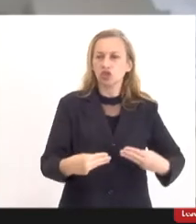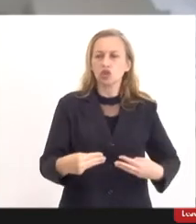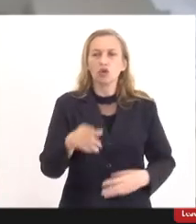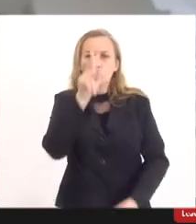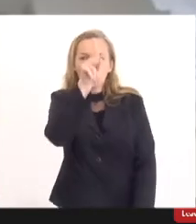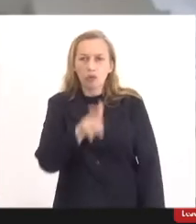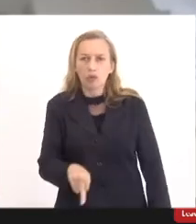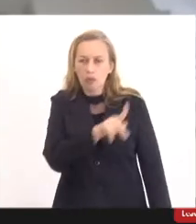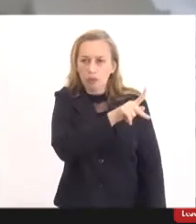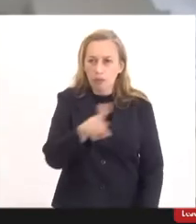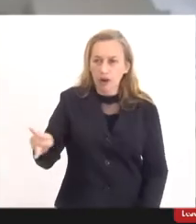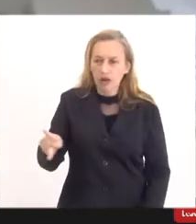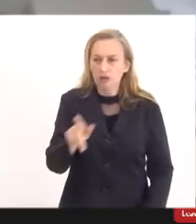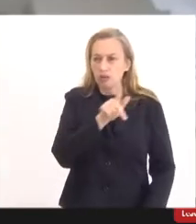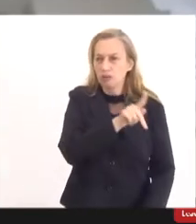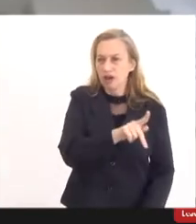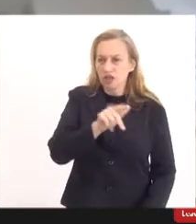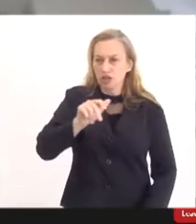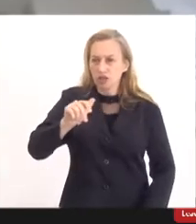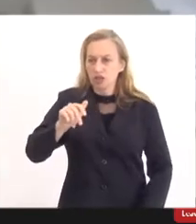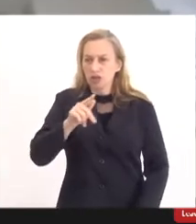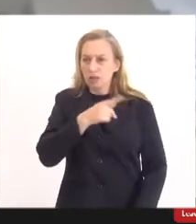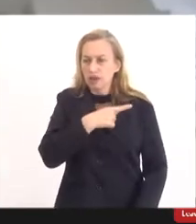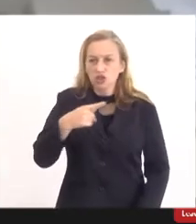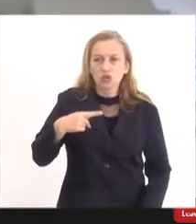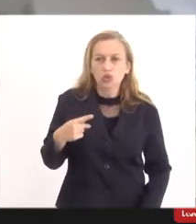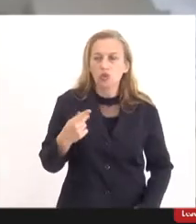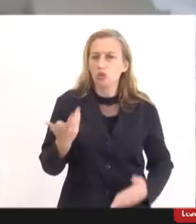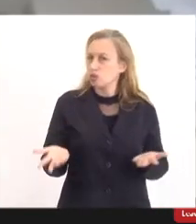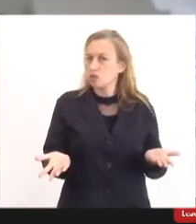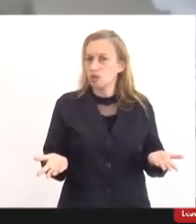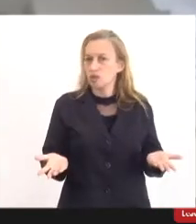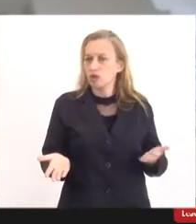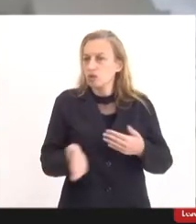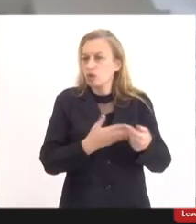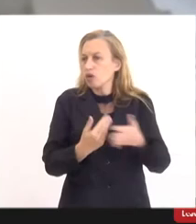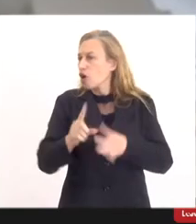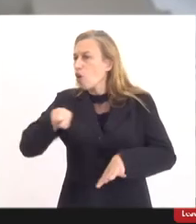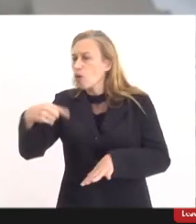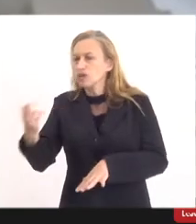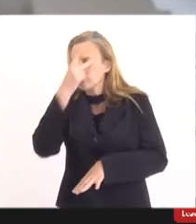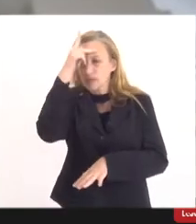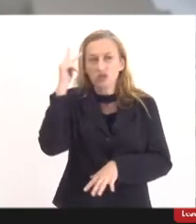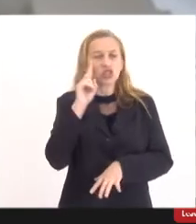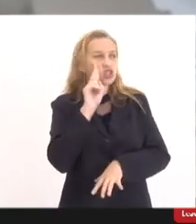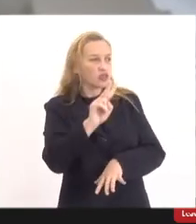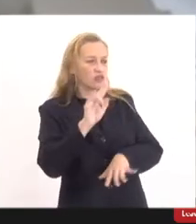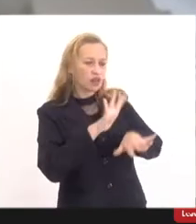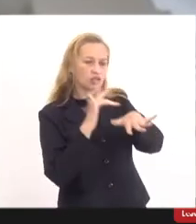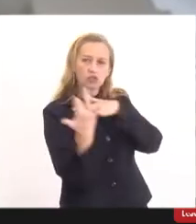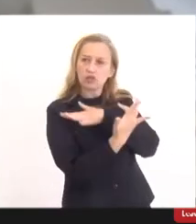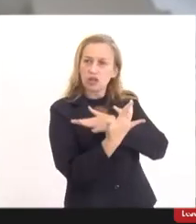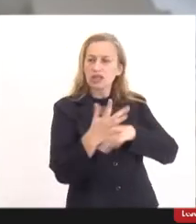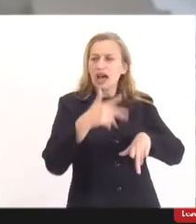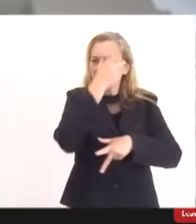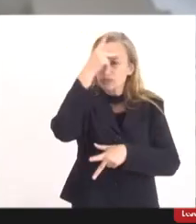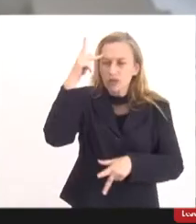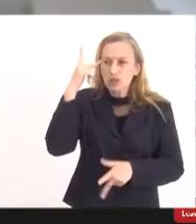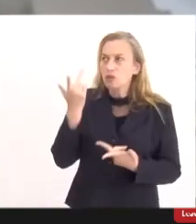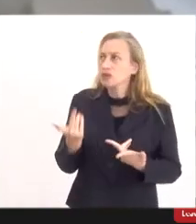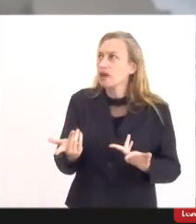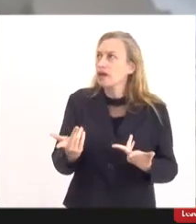o pastor ou até um terceiro. É comum a gente verificar nas redes sociais que as pessoas